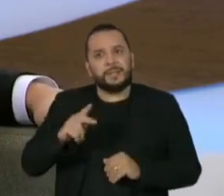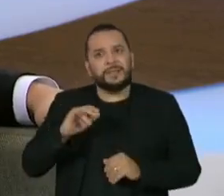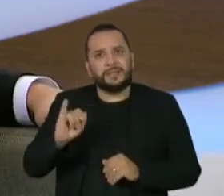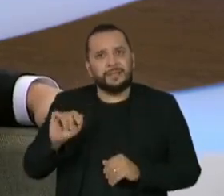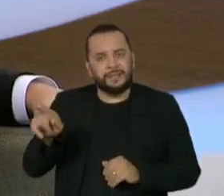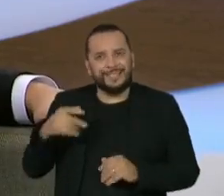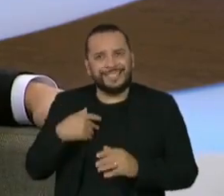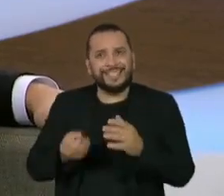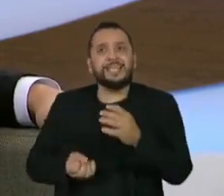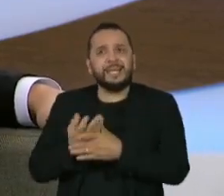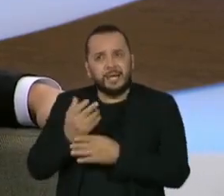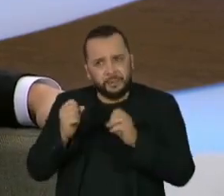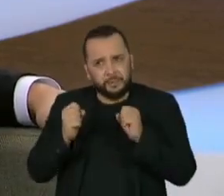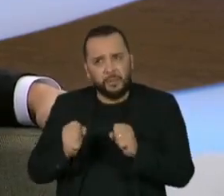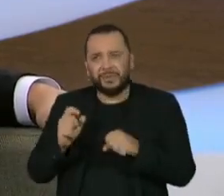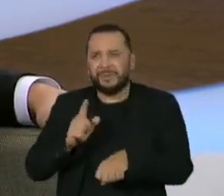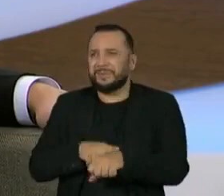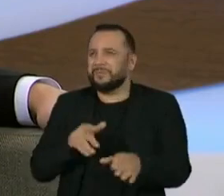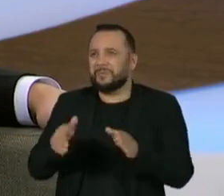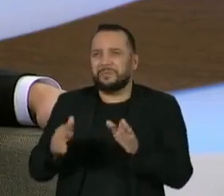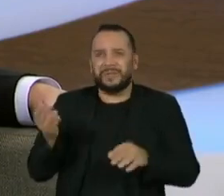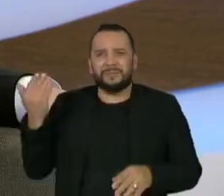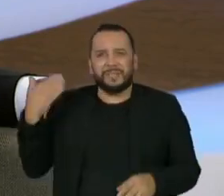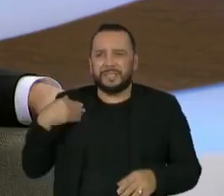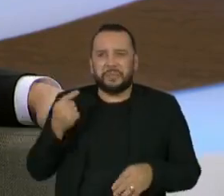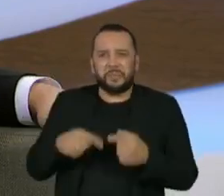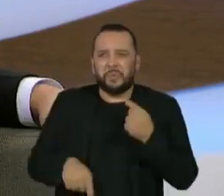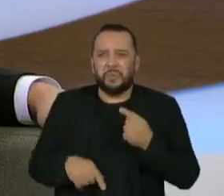considerava que, naquele momento, fosse o momento mais conveniente para isso.